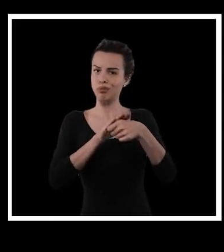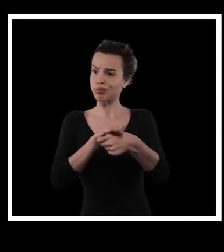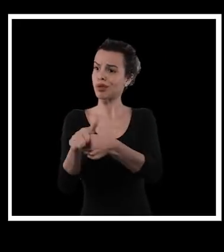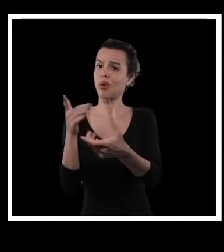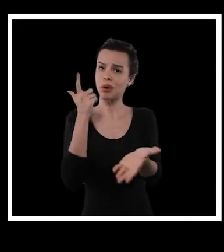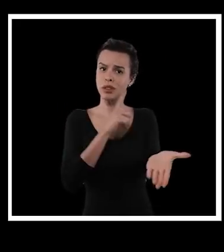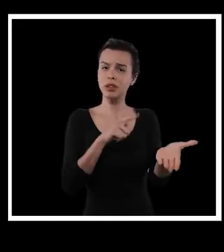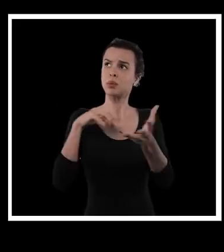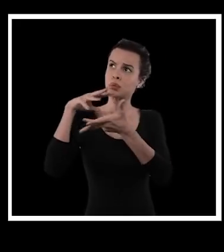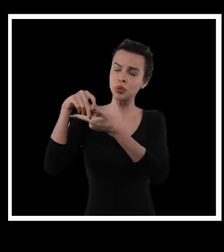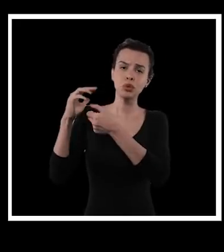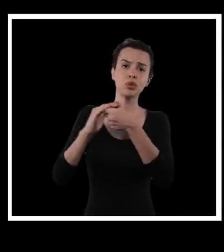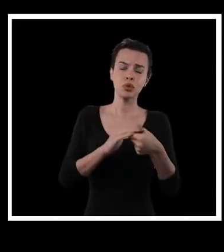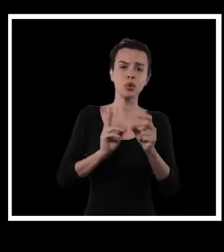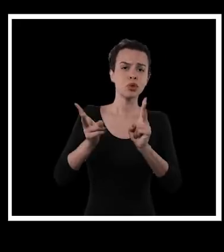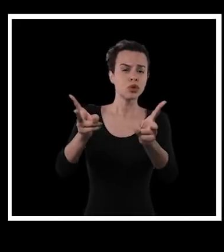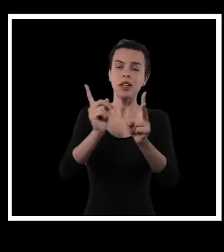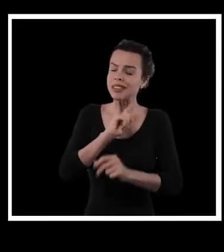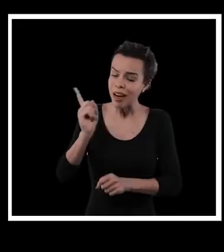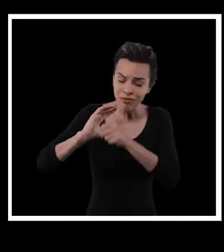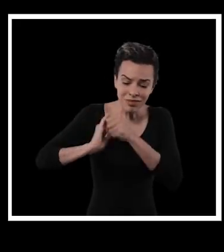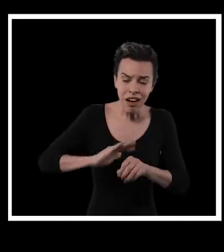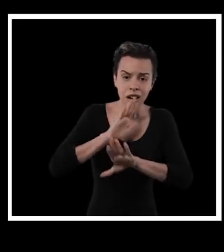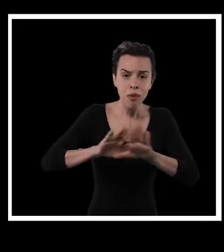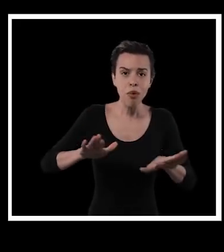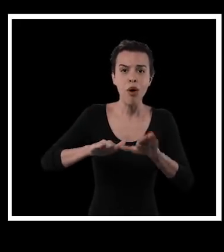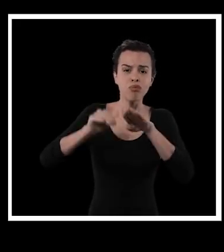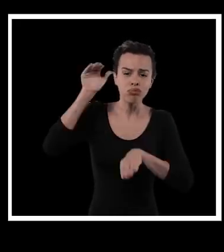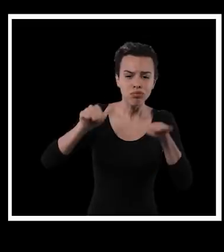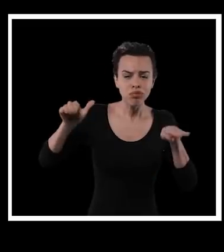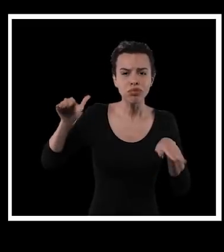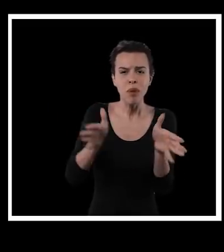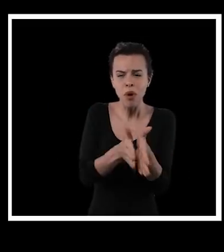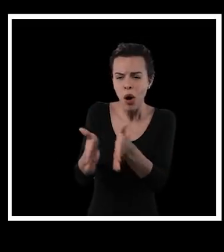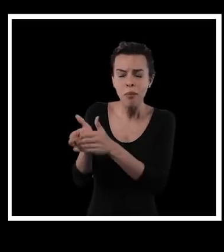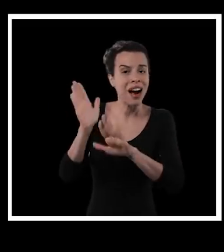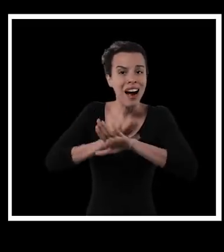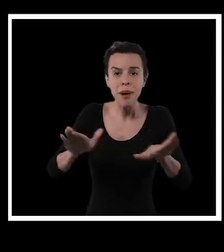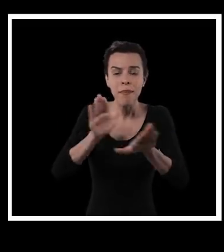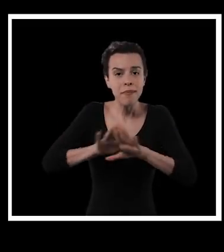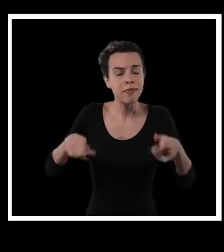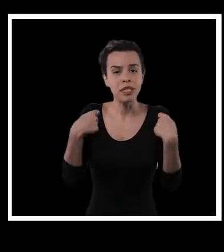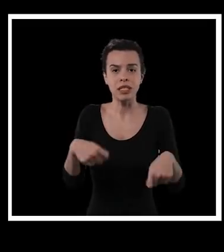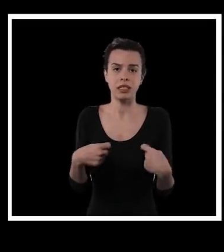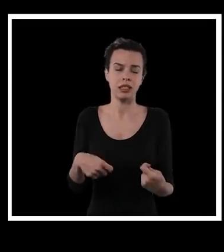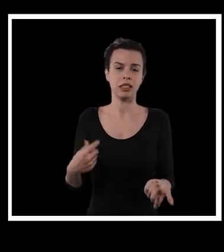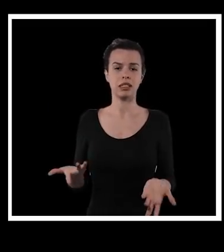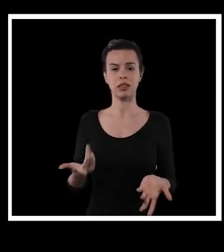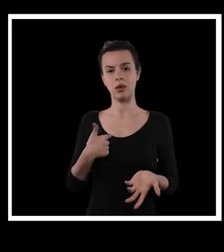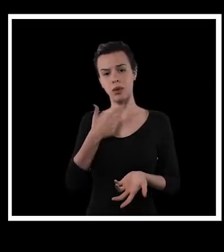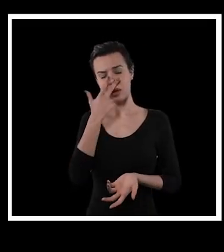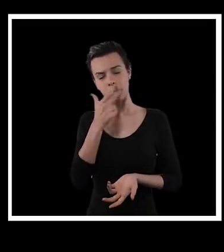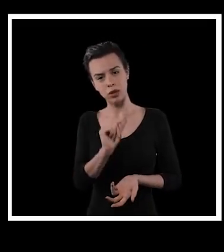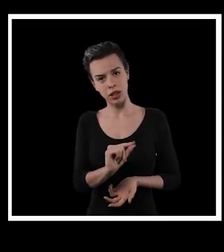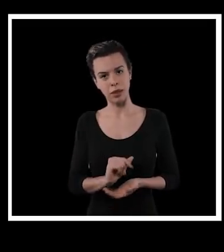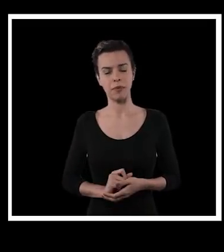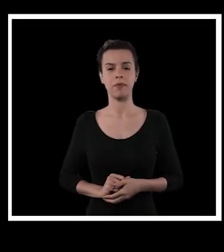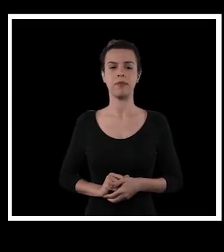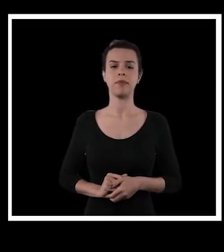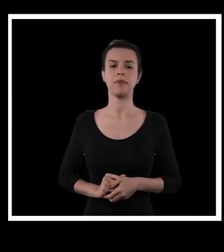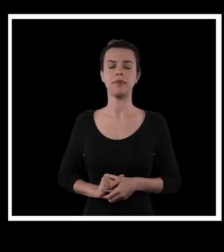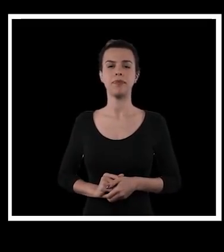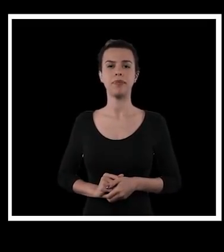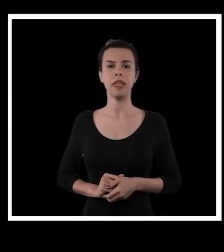como exemplo para a gente organizar o mundo, o mundo não pode se organizar a partir da precariedade da desigualdade, a gente precisa acabar com esse tipo de coisa. Então lá, tirou o seguinte,